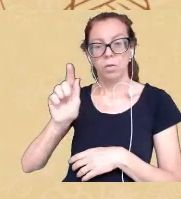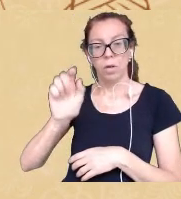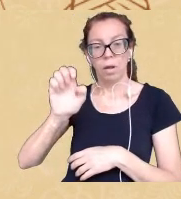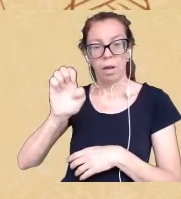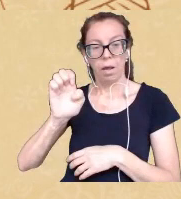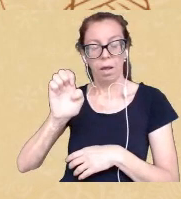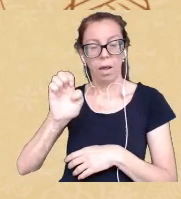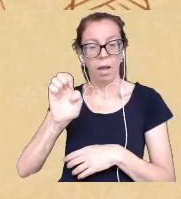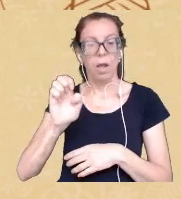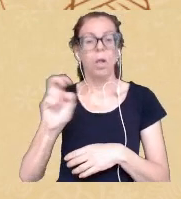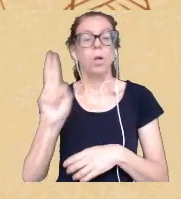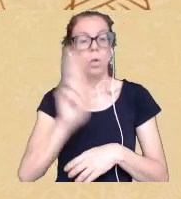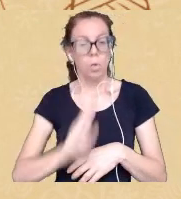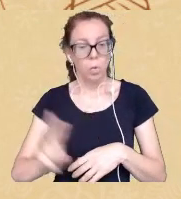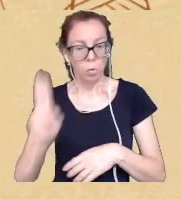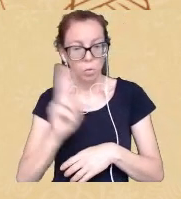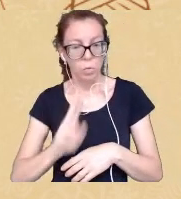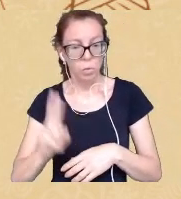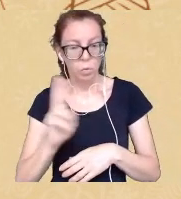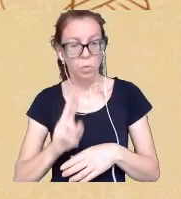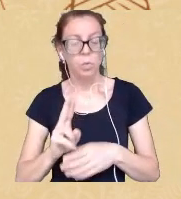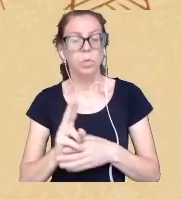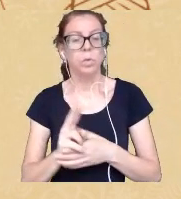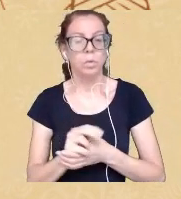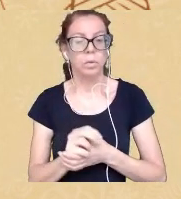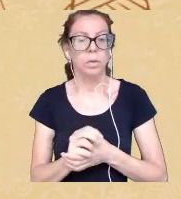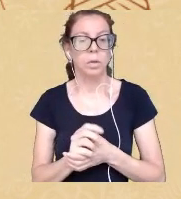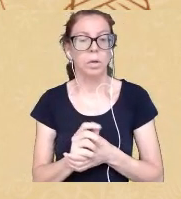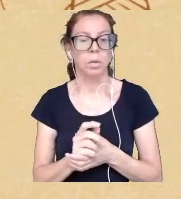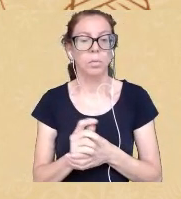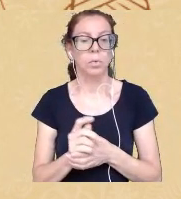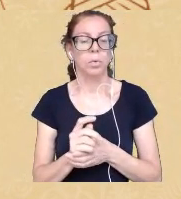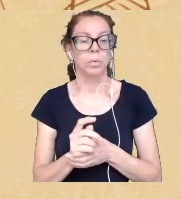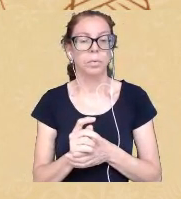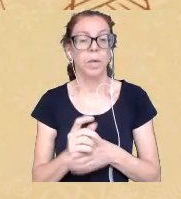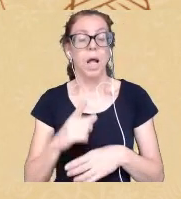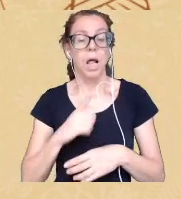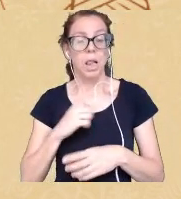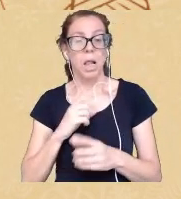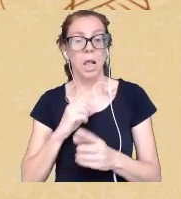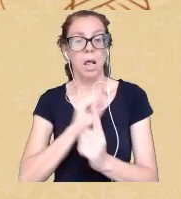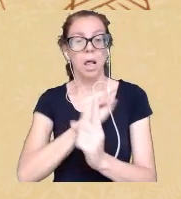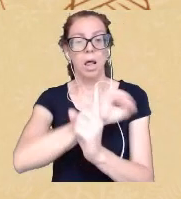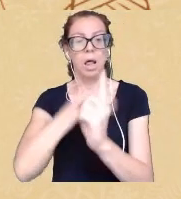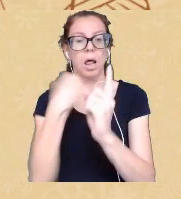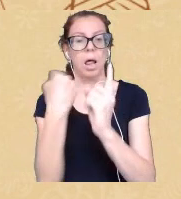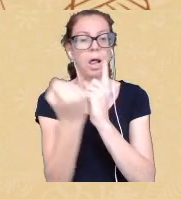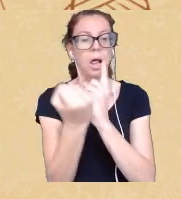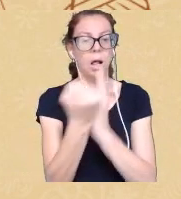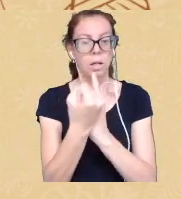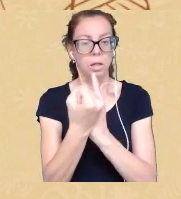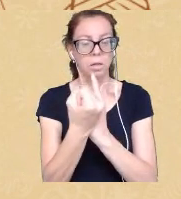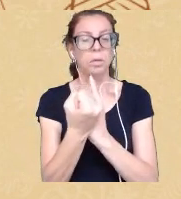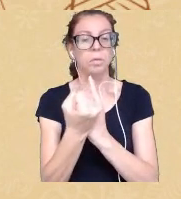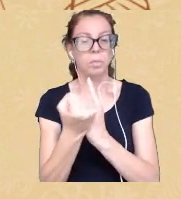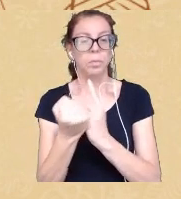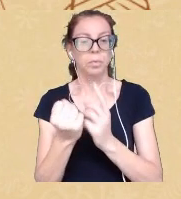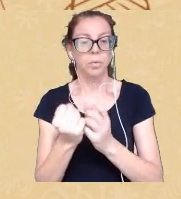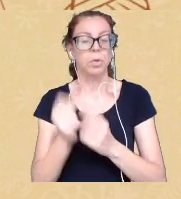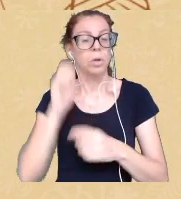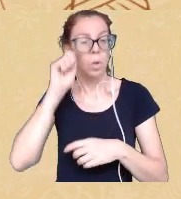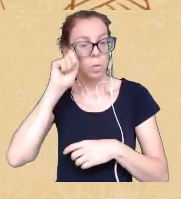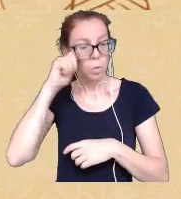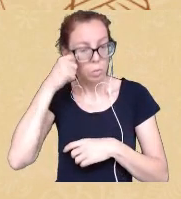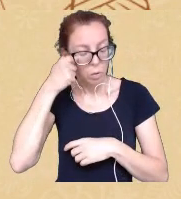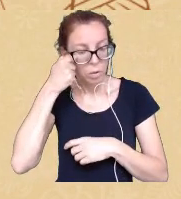porque entendemos que tem uma associação com pardo negro quero só